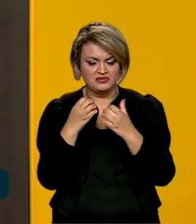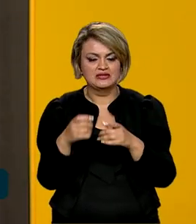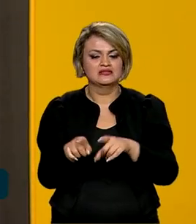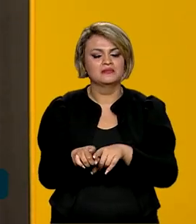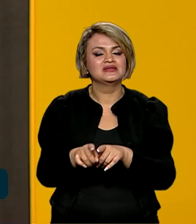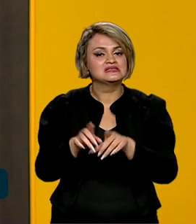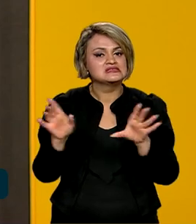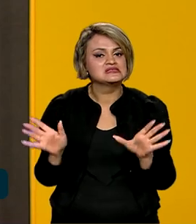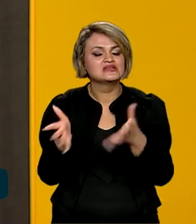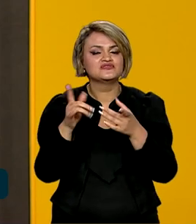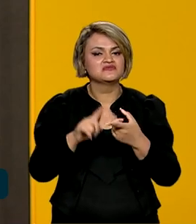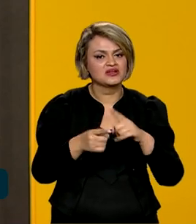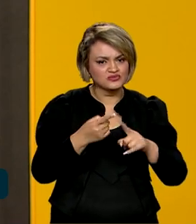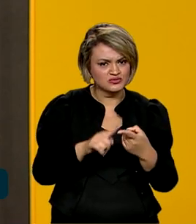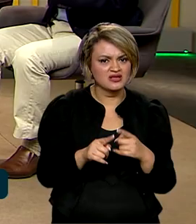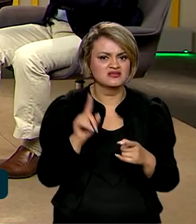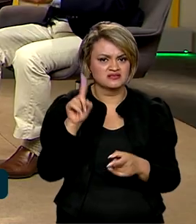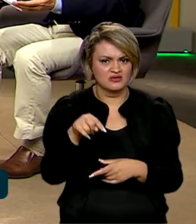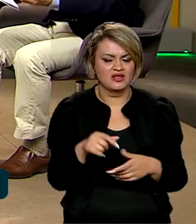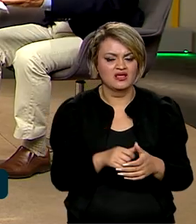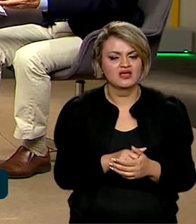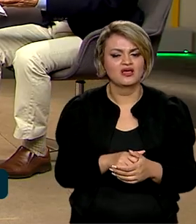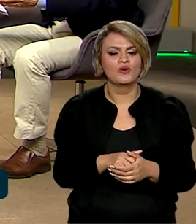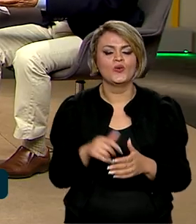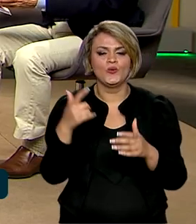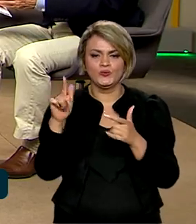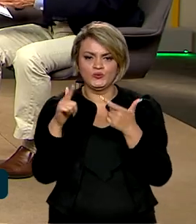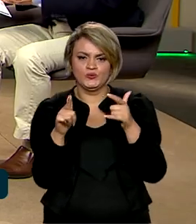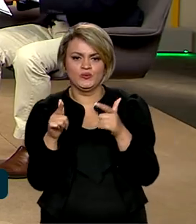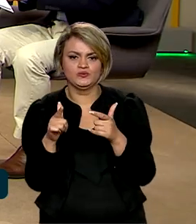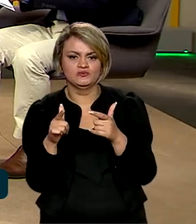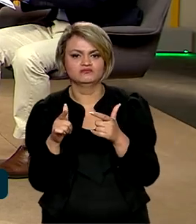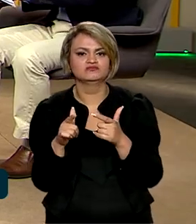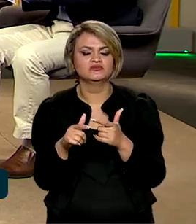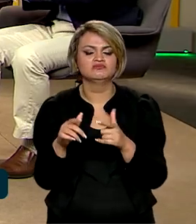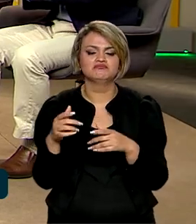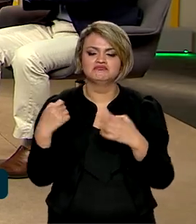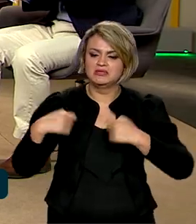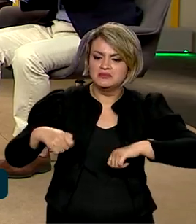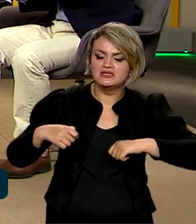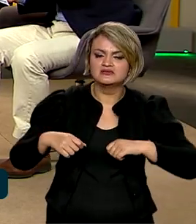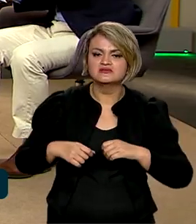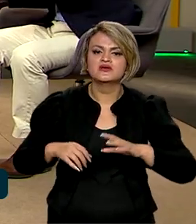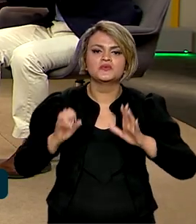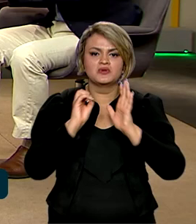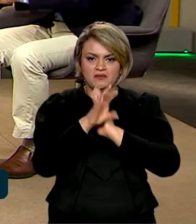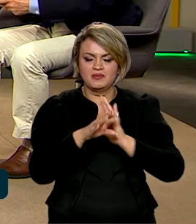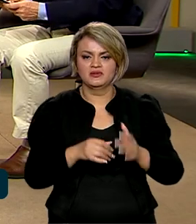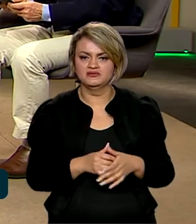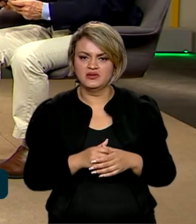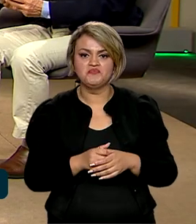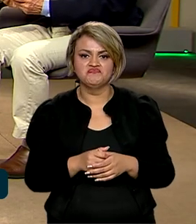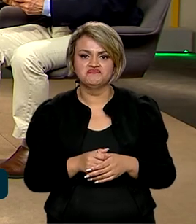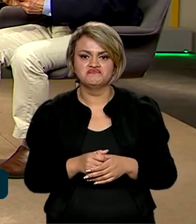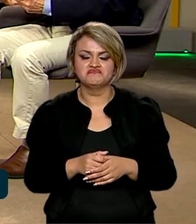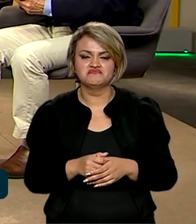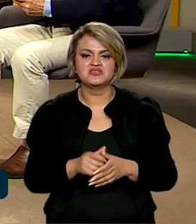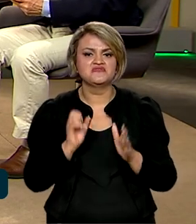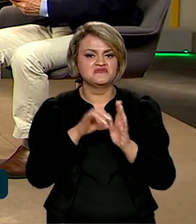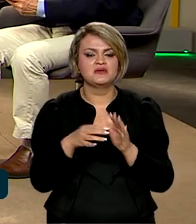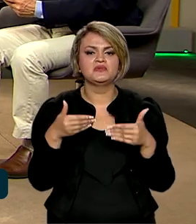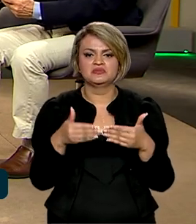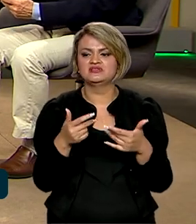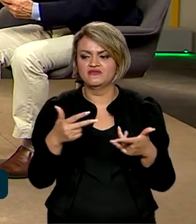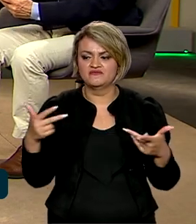promovendo essa articulação entre as demandas ali trazidas e o encaminhamento para os vários ministérios para